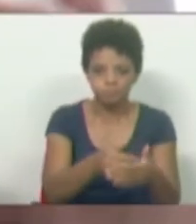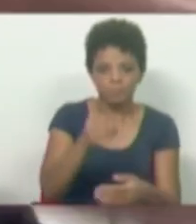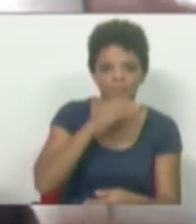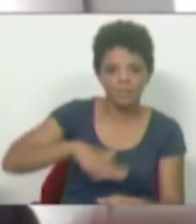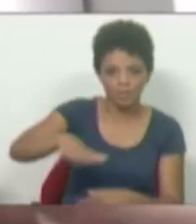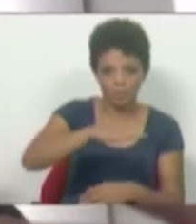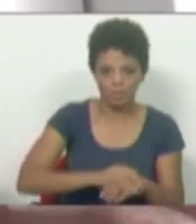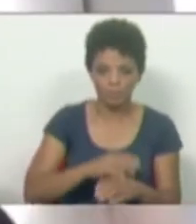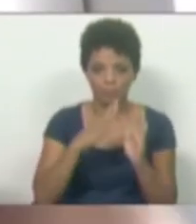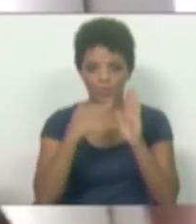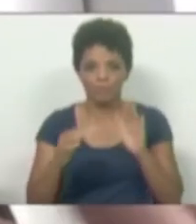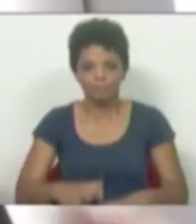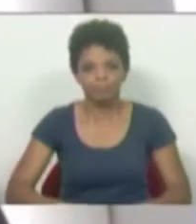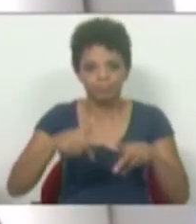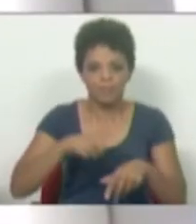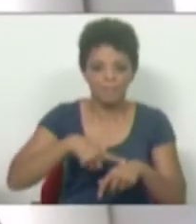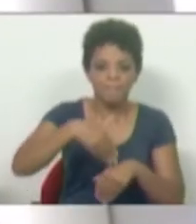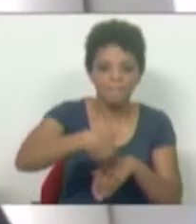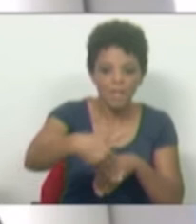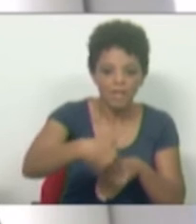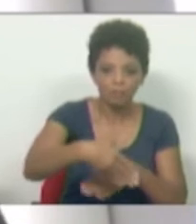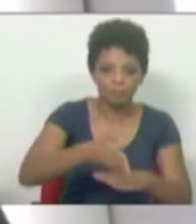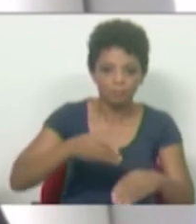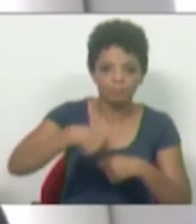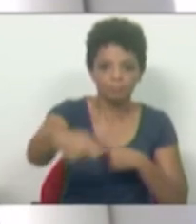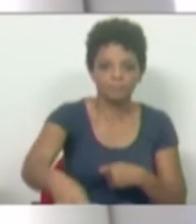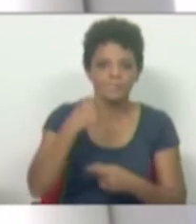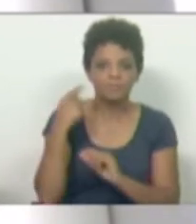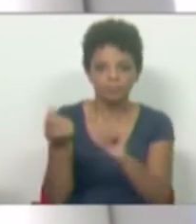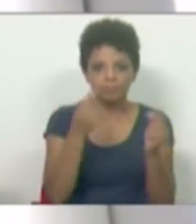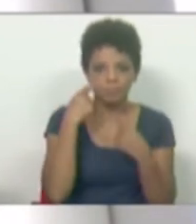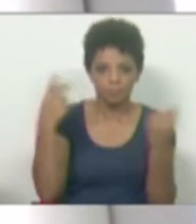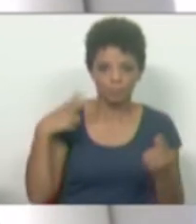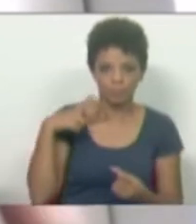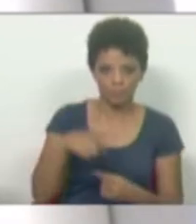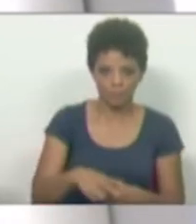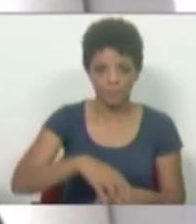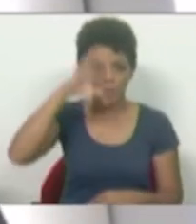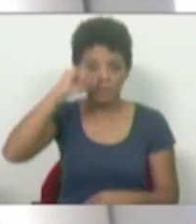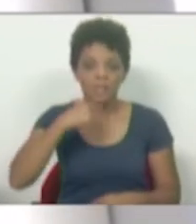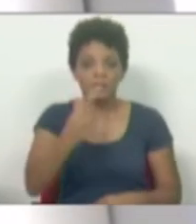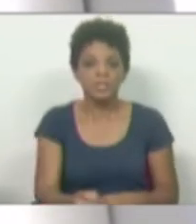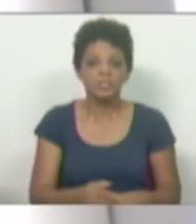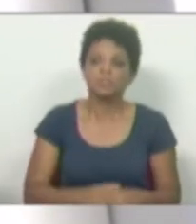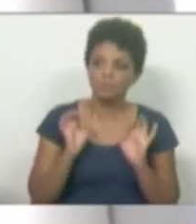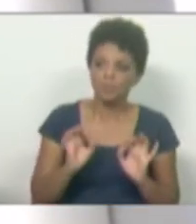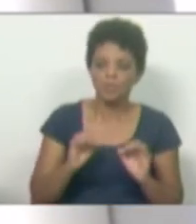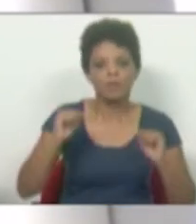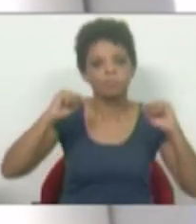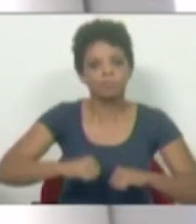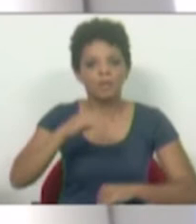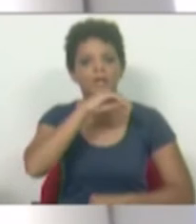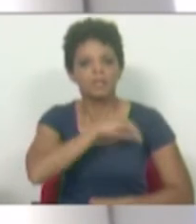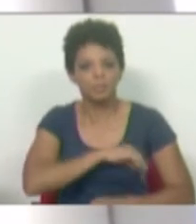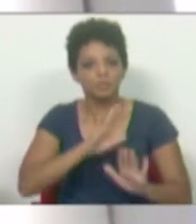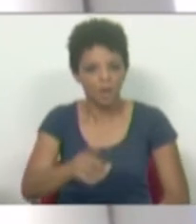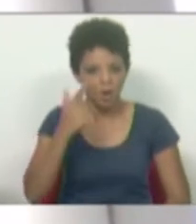modelo de desenvolvimento a médio e a longo prazo para o debate público em Portugal. O Governo dirá que o fez com os acordos de rendimentos.